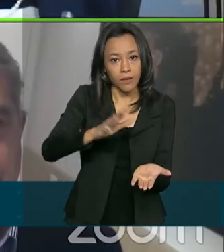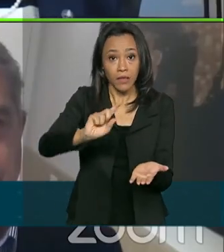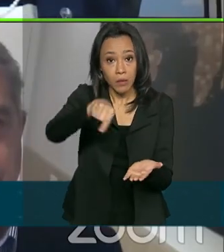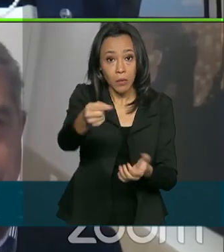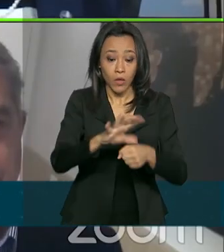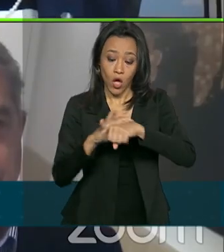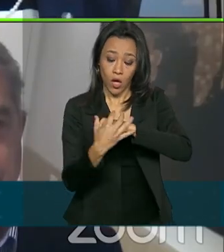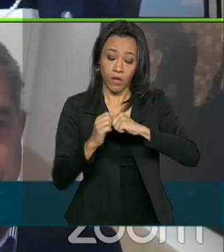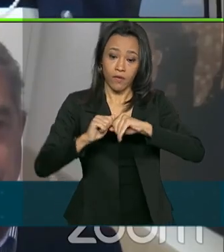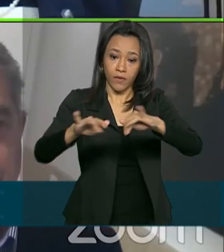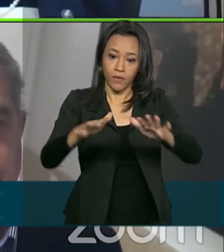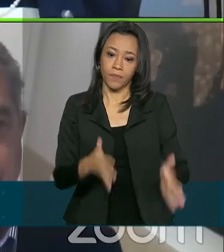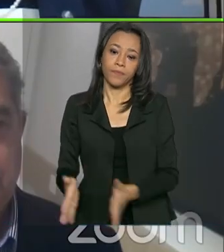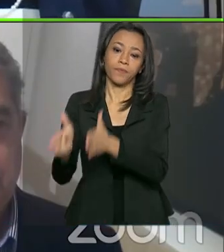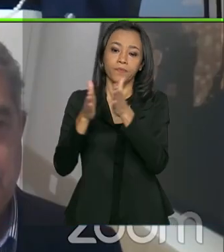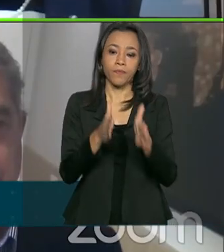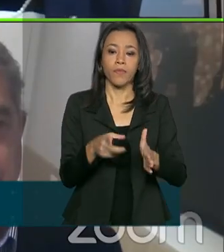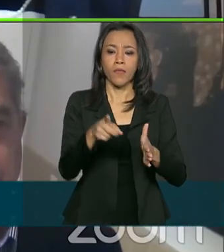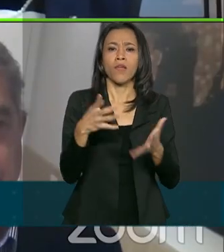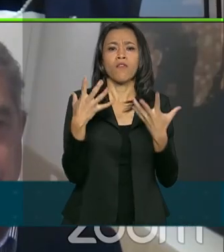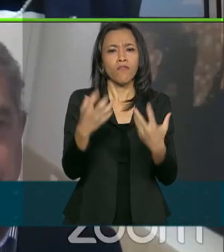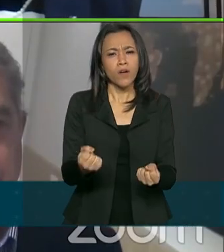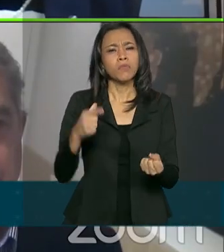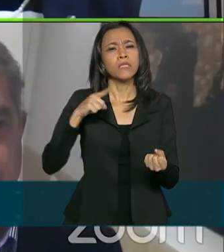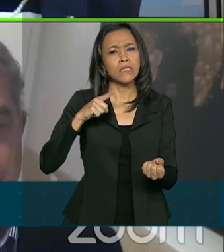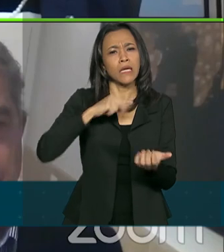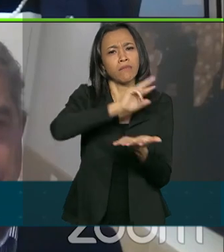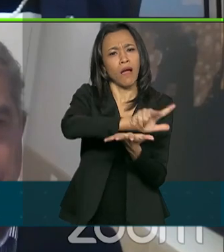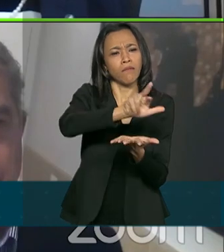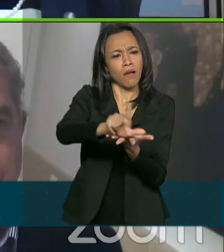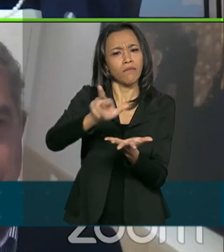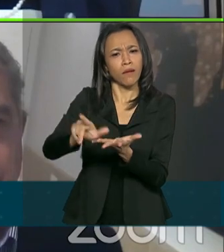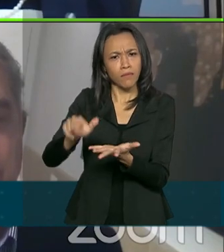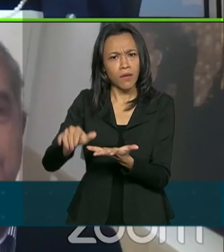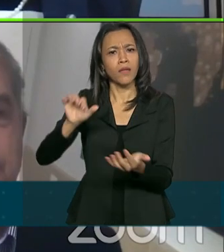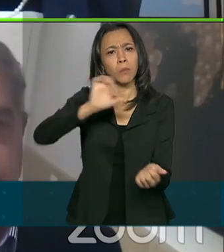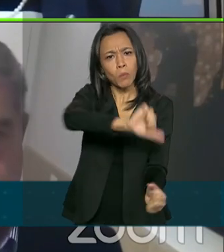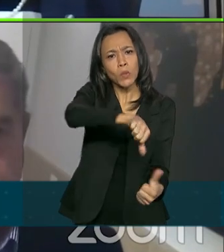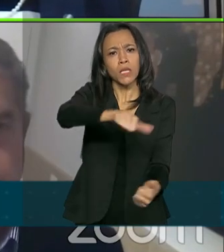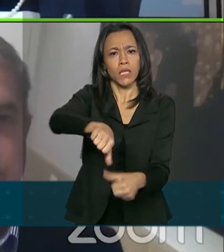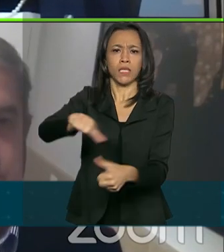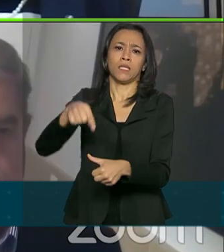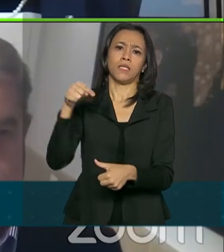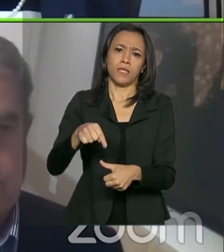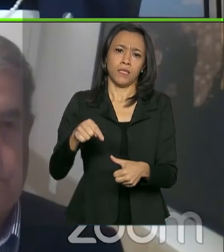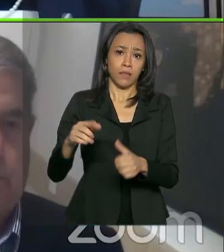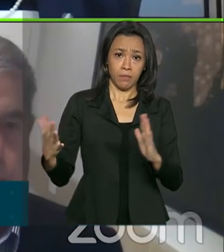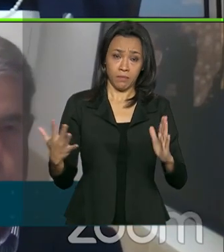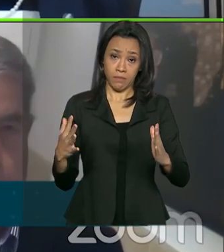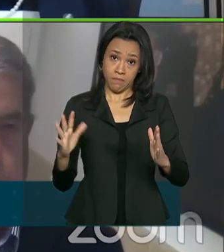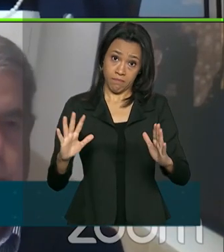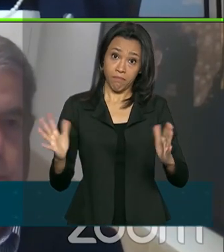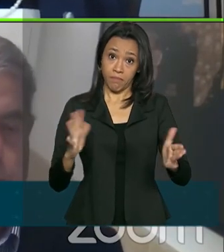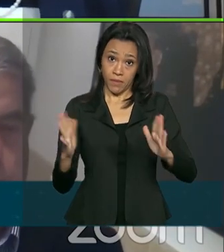ter uma série de mudanças nesse mundo pós-pandemia e dizer que o Brasil